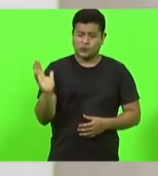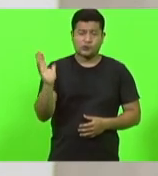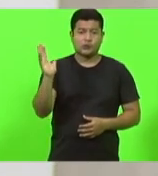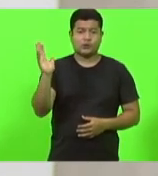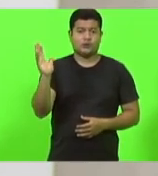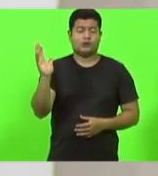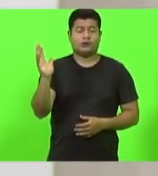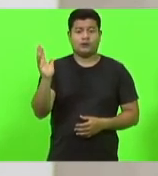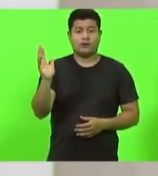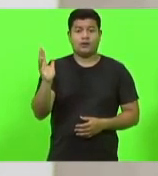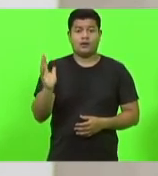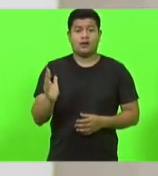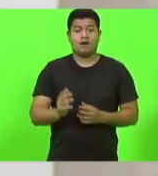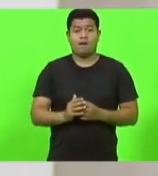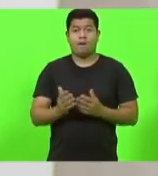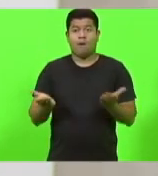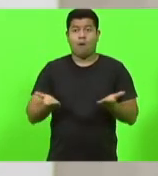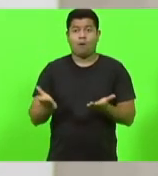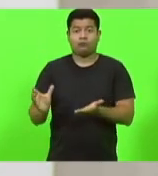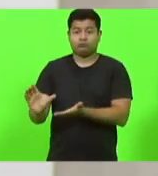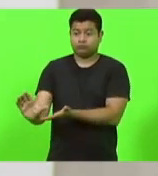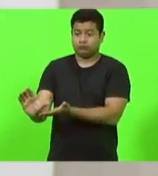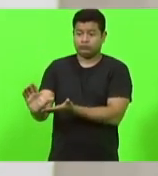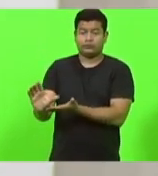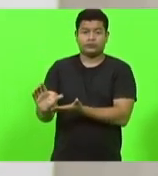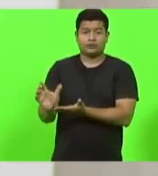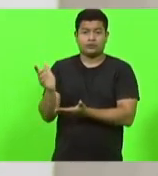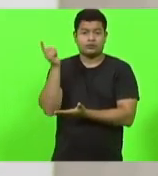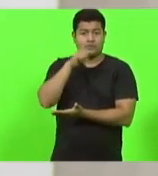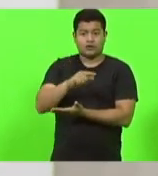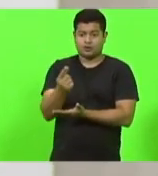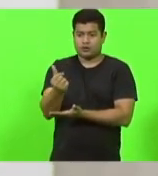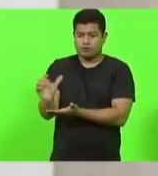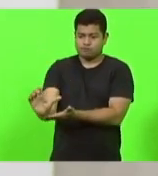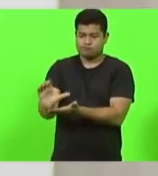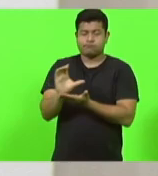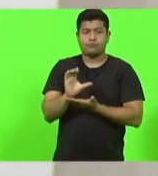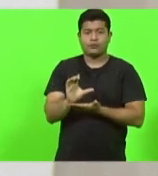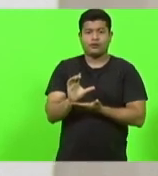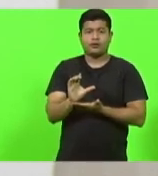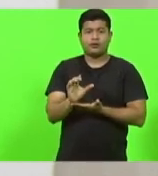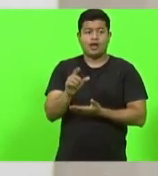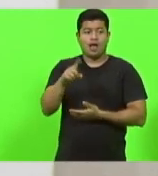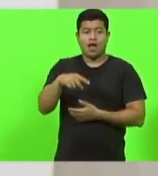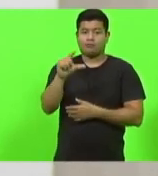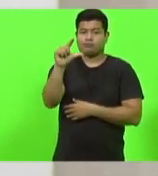o que se recebe pelo produto é muito baixo.